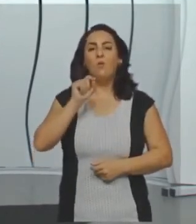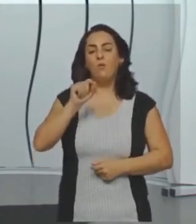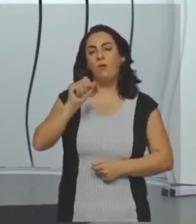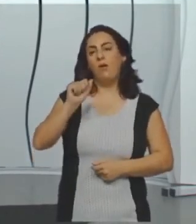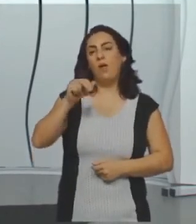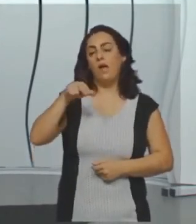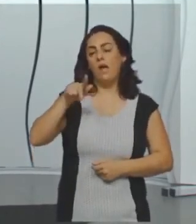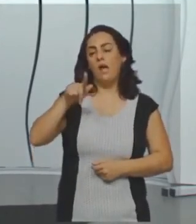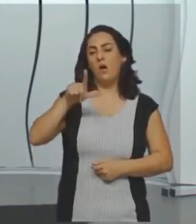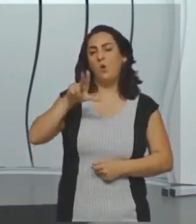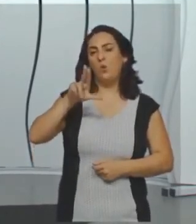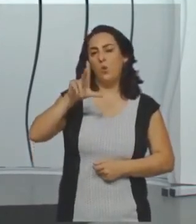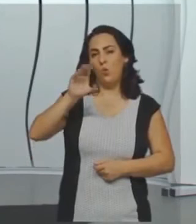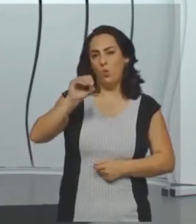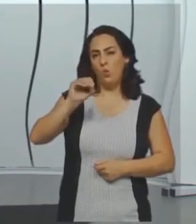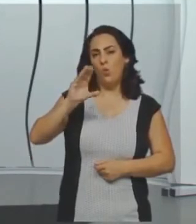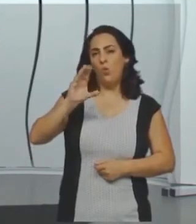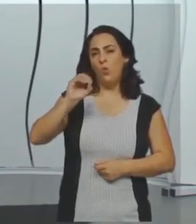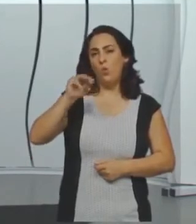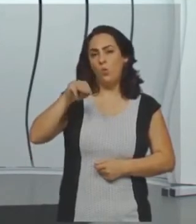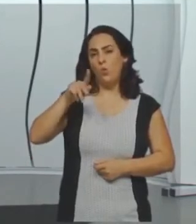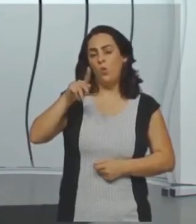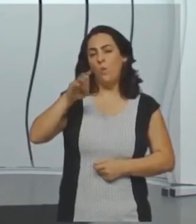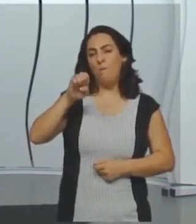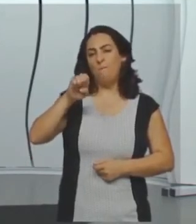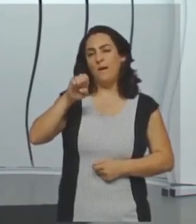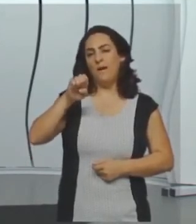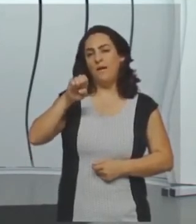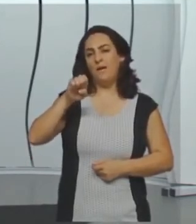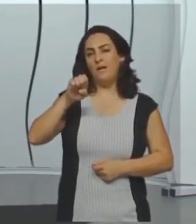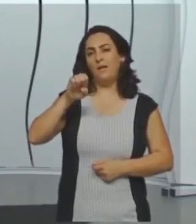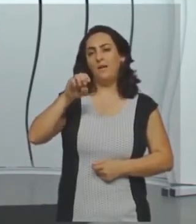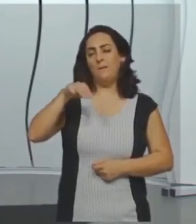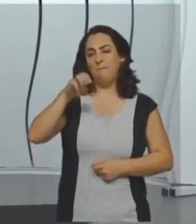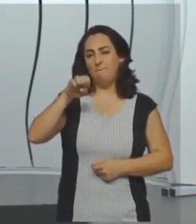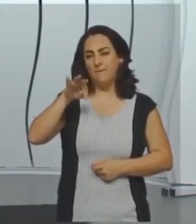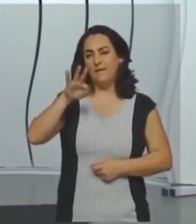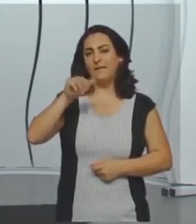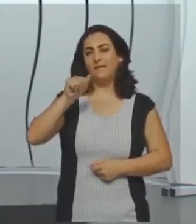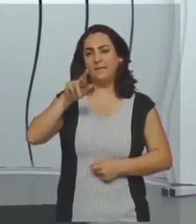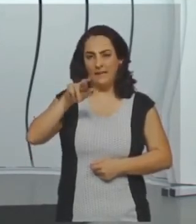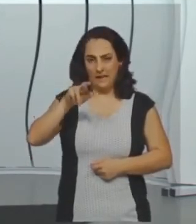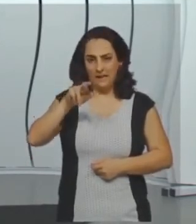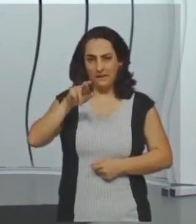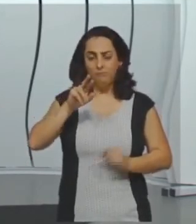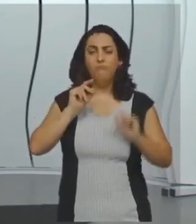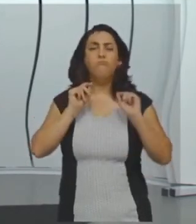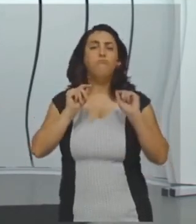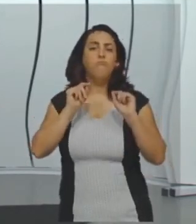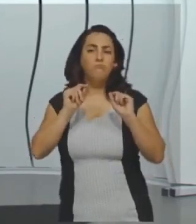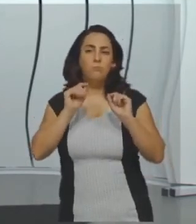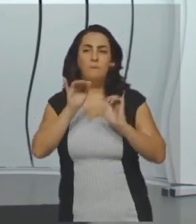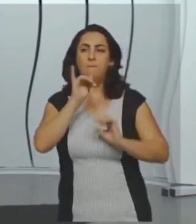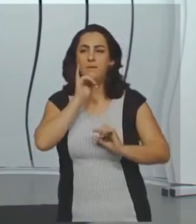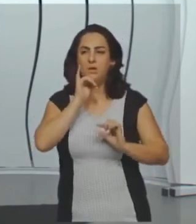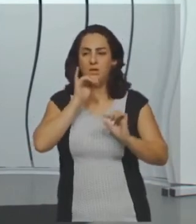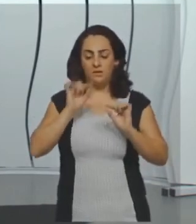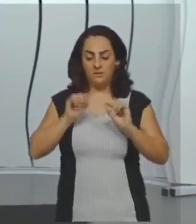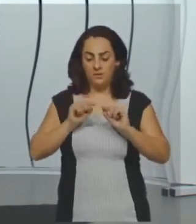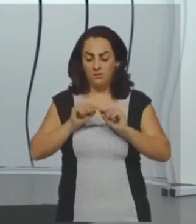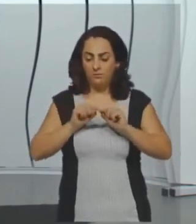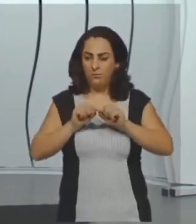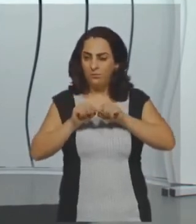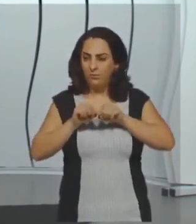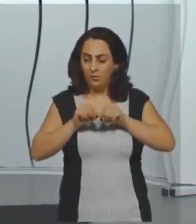Agora, o que que são ângulos complementares? Ângulos complementares, eles somam 90